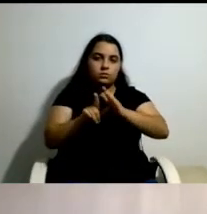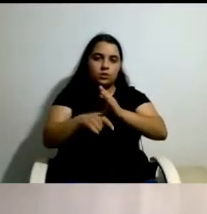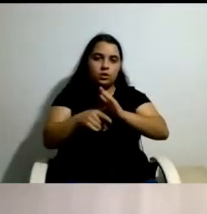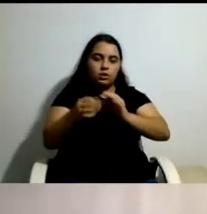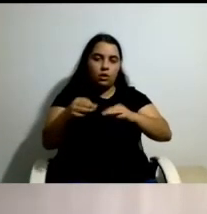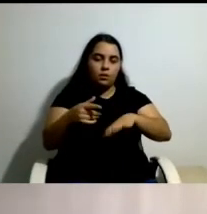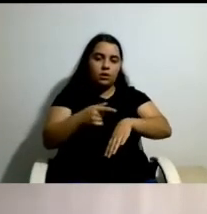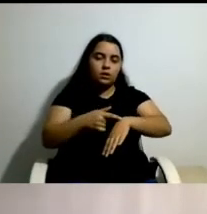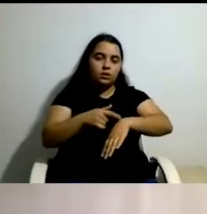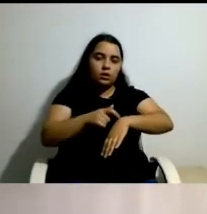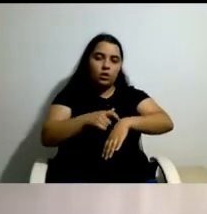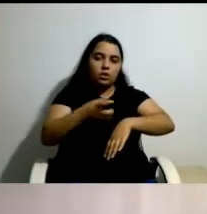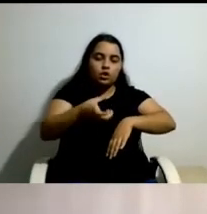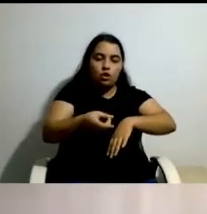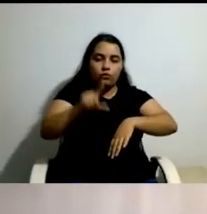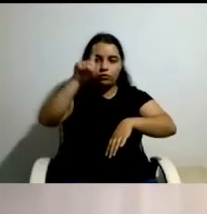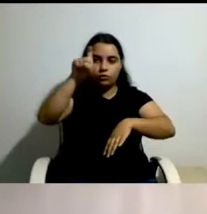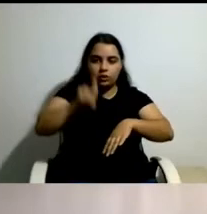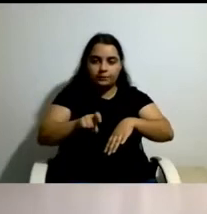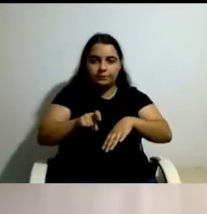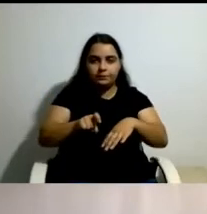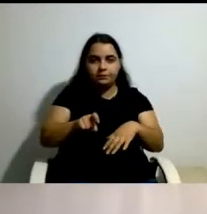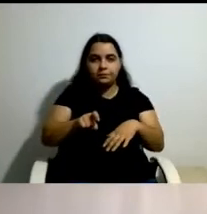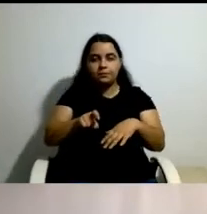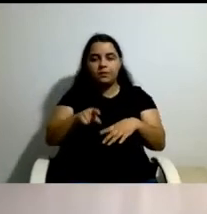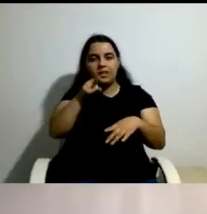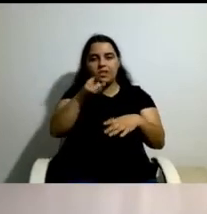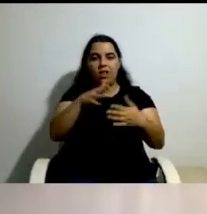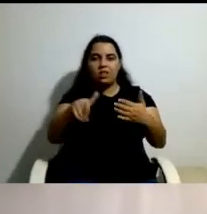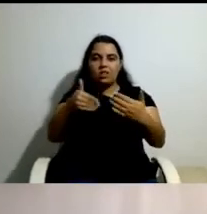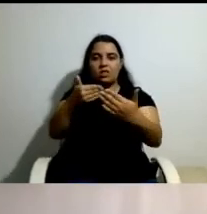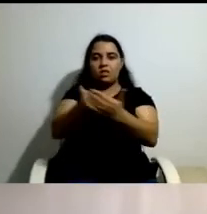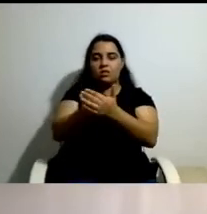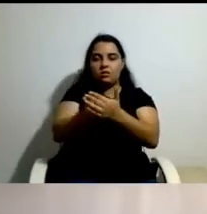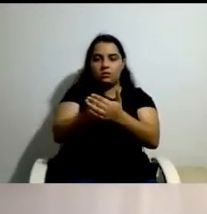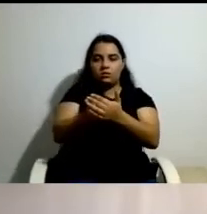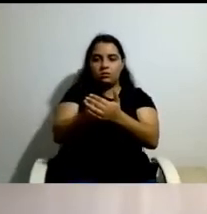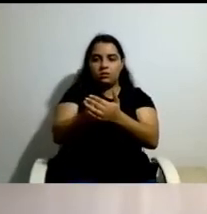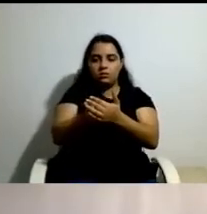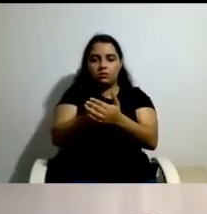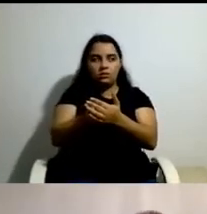Portanto, encontramos aqui uma tensão que é comum a outros, com